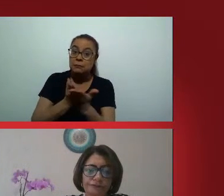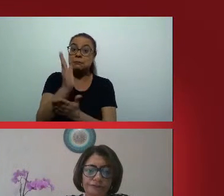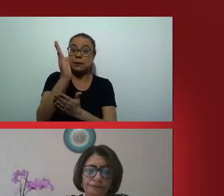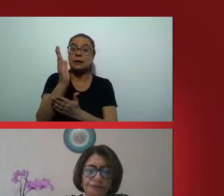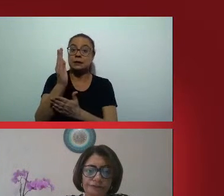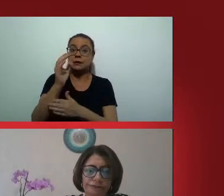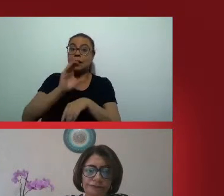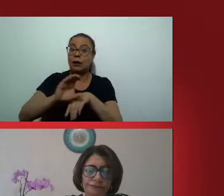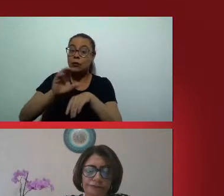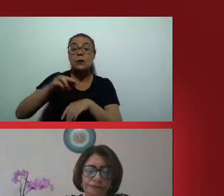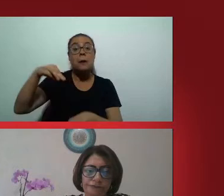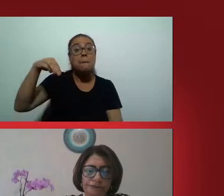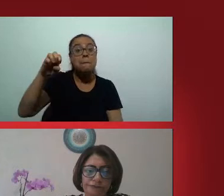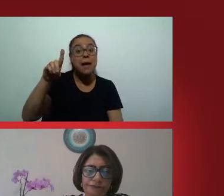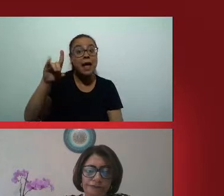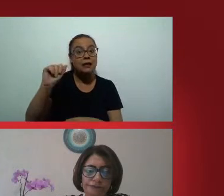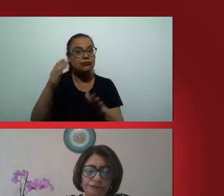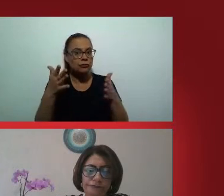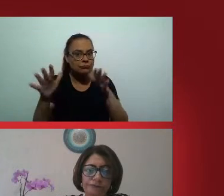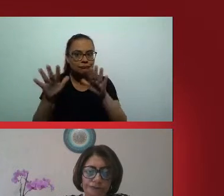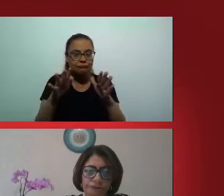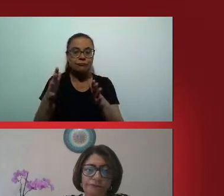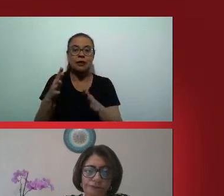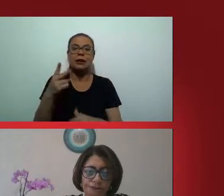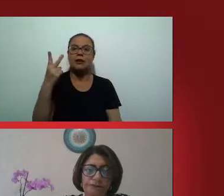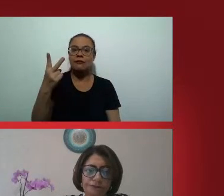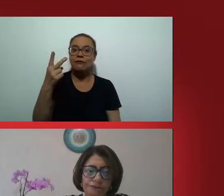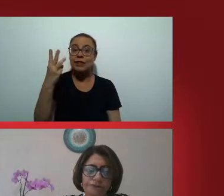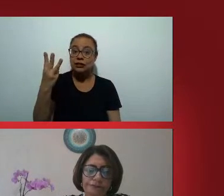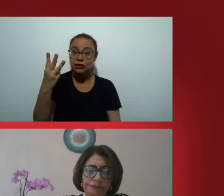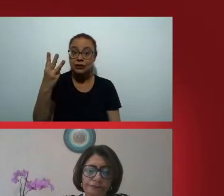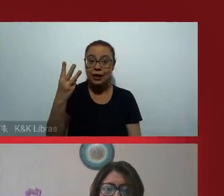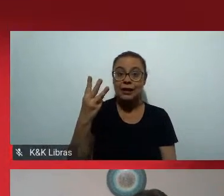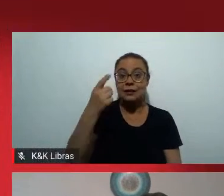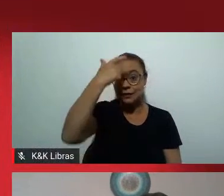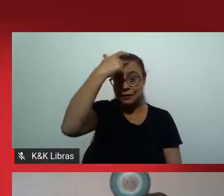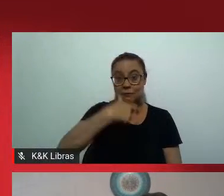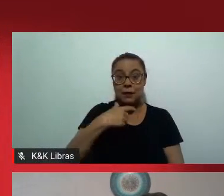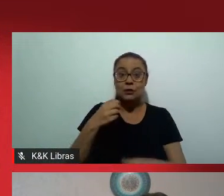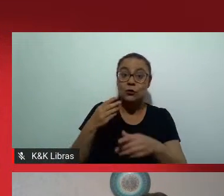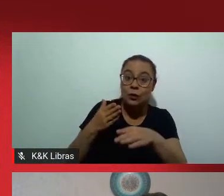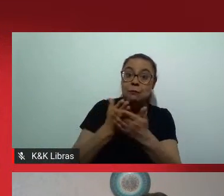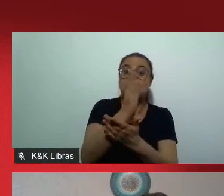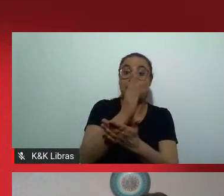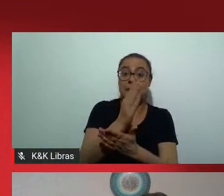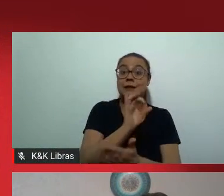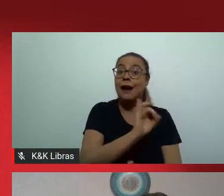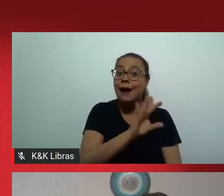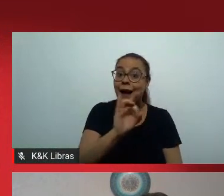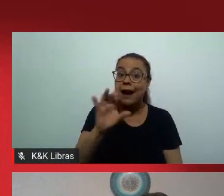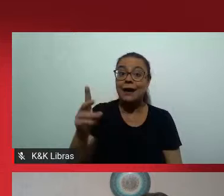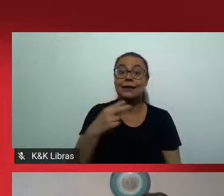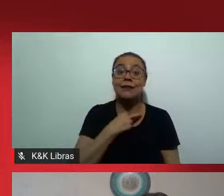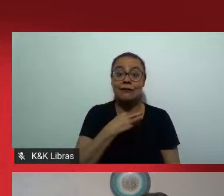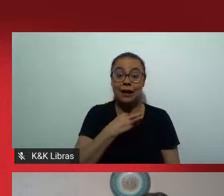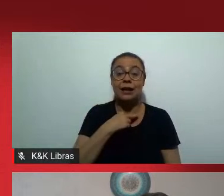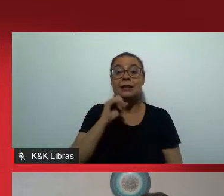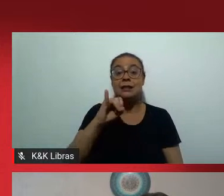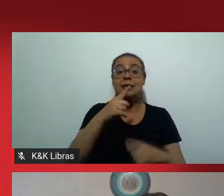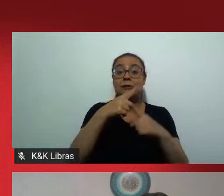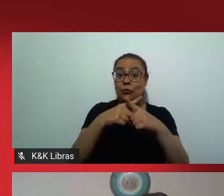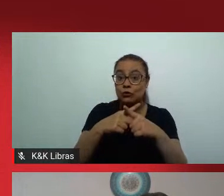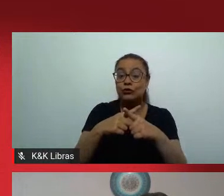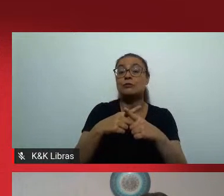para acesso ao curso de medicina média é de 23 candidatos por vaga foi de 23 candidatos por vaga em 2019.